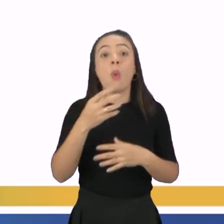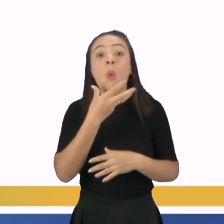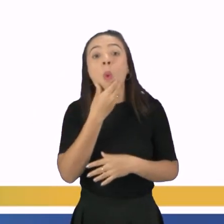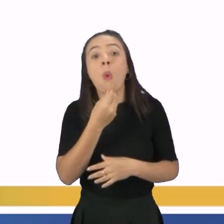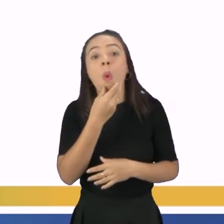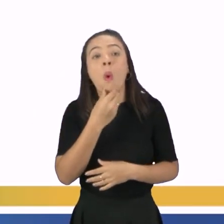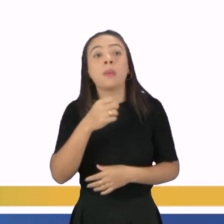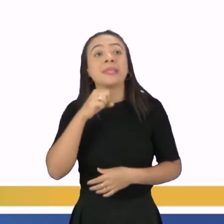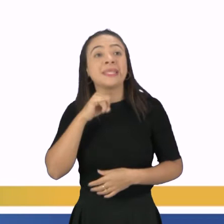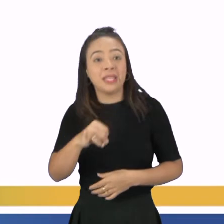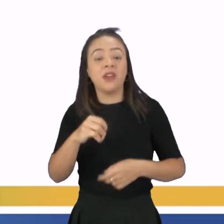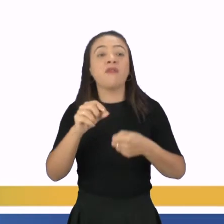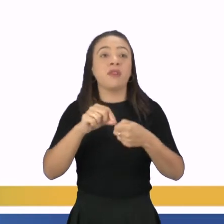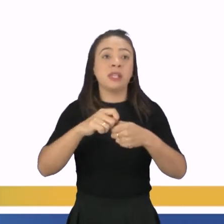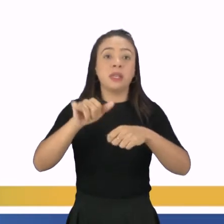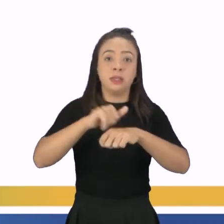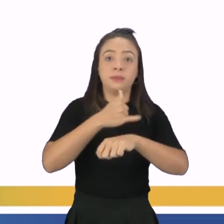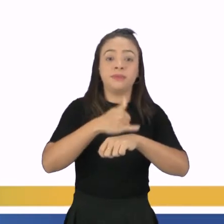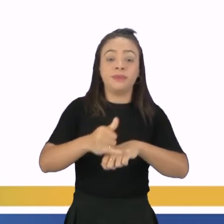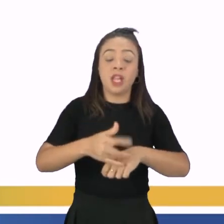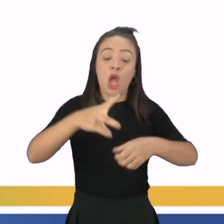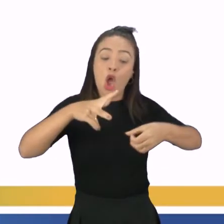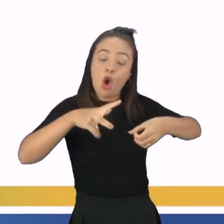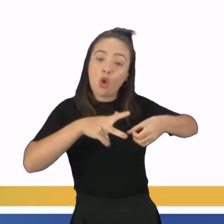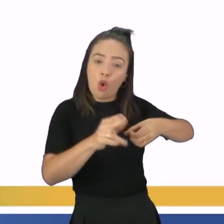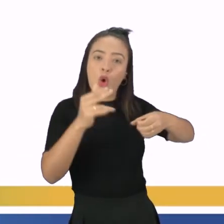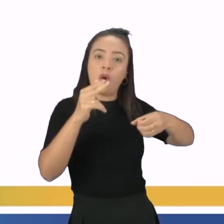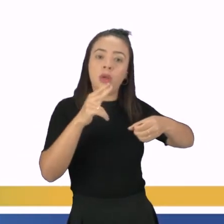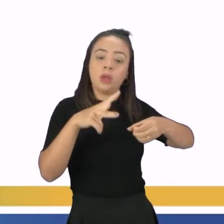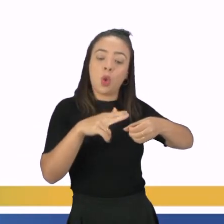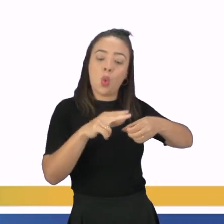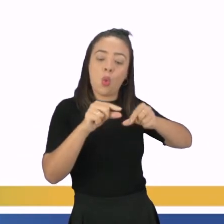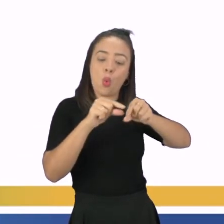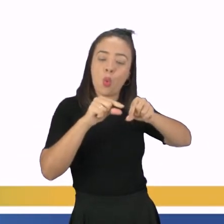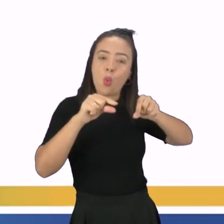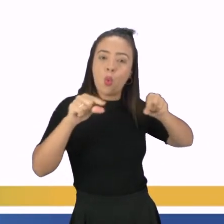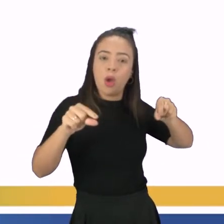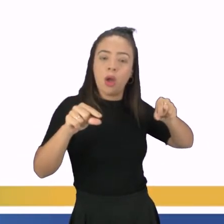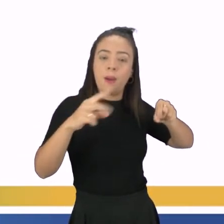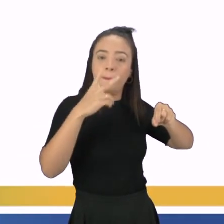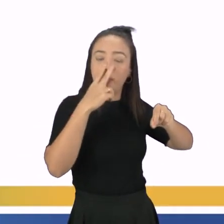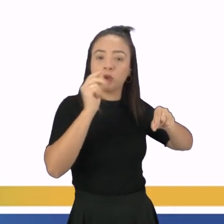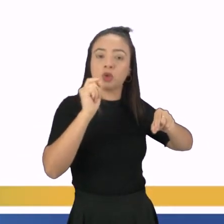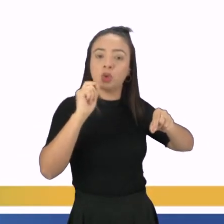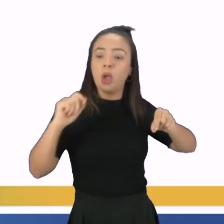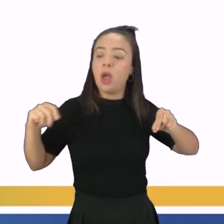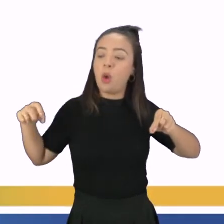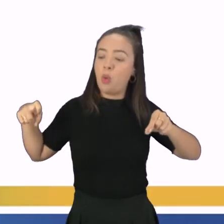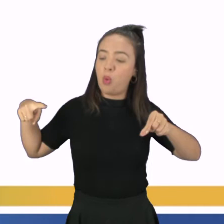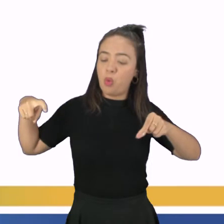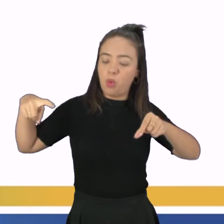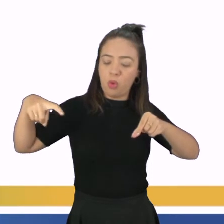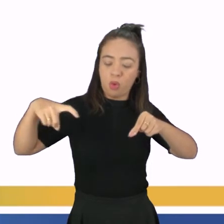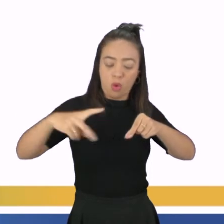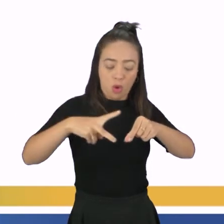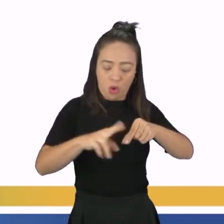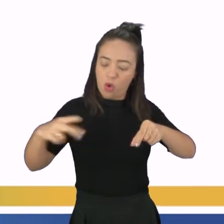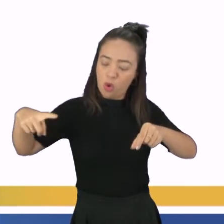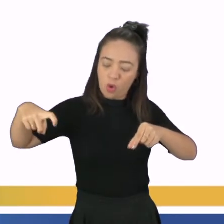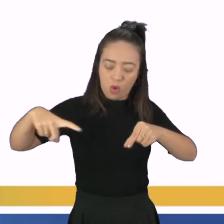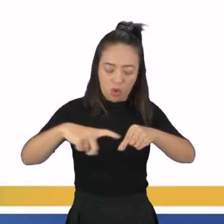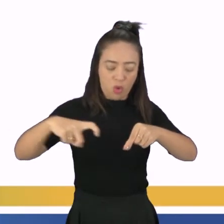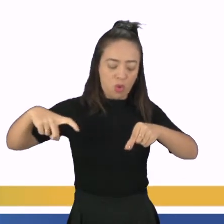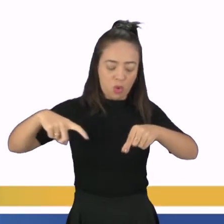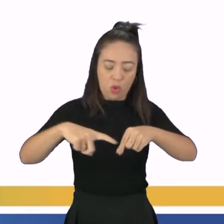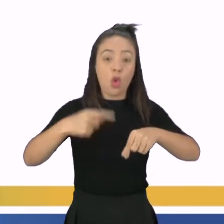tá? Como ele tem o canal deferente cortado, né? Ele interrompe a passagem dos espermatozoides, né? Ele vai